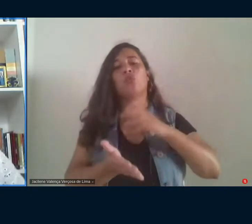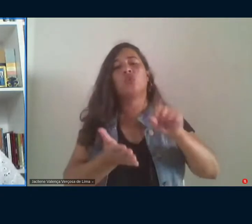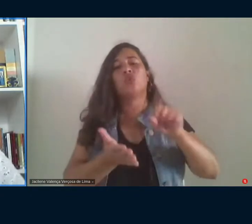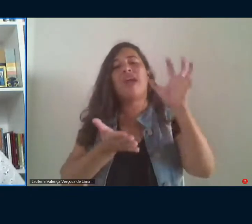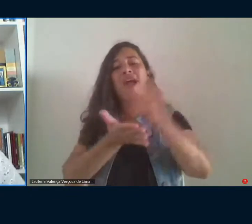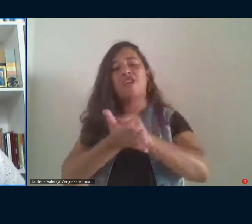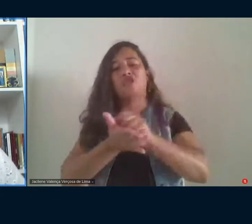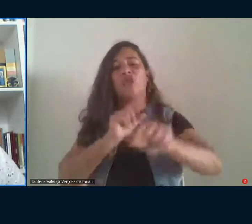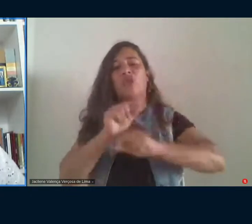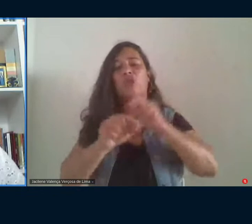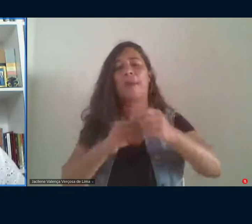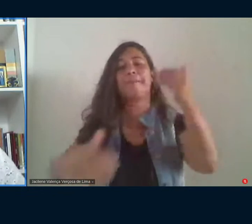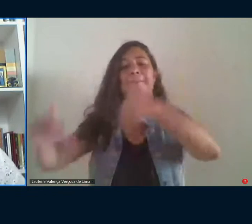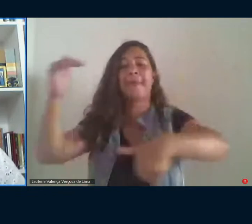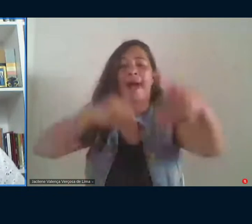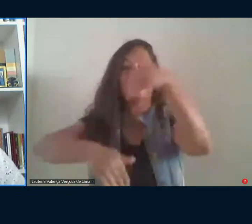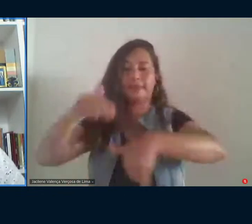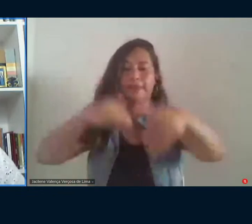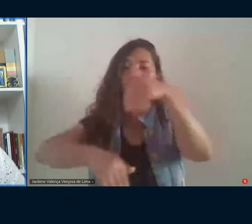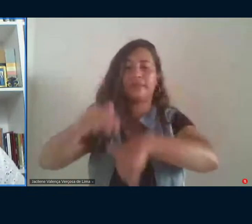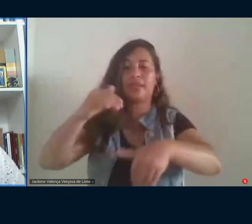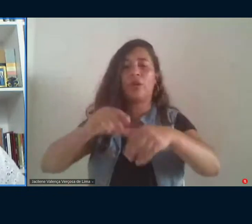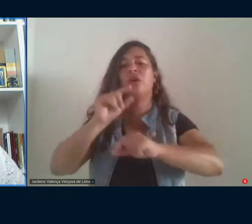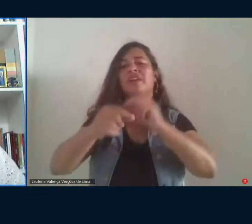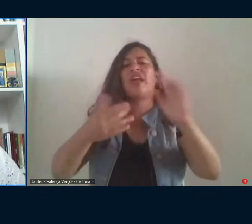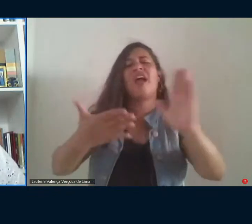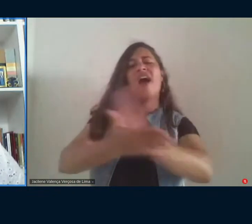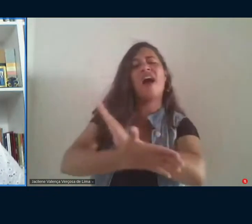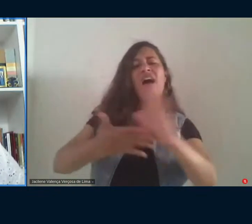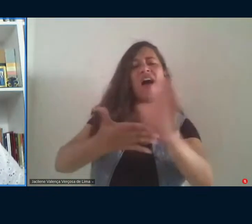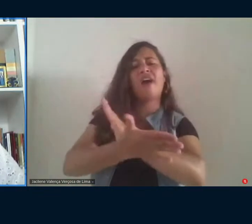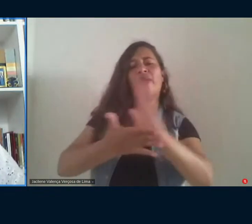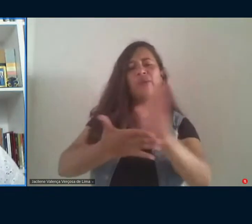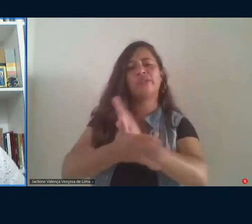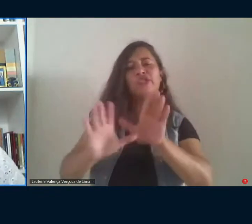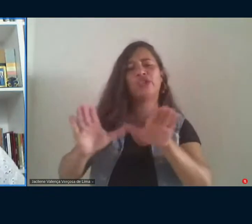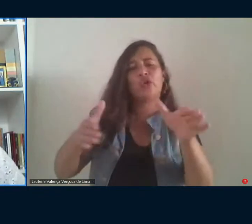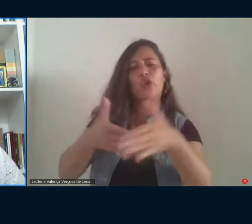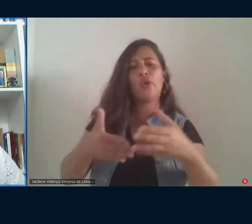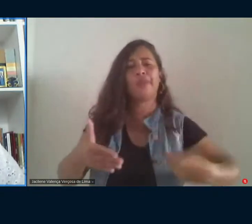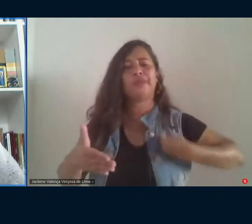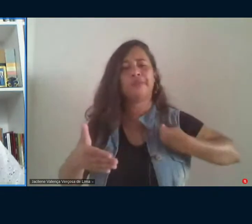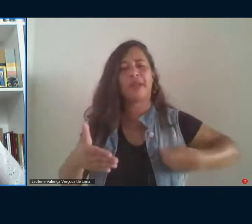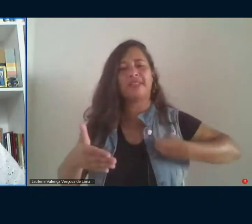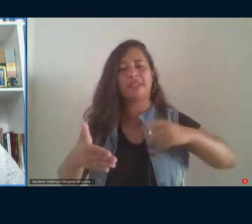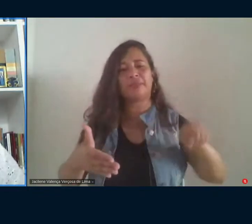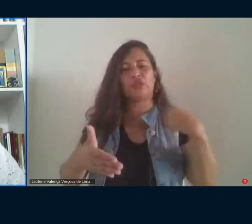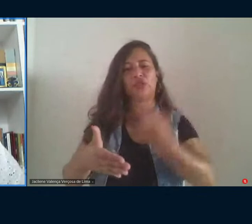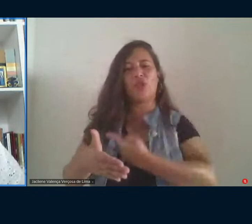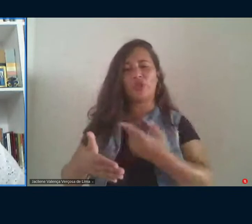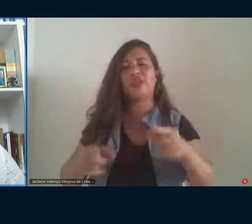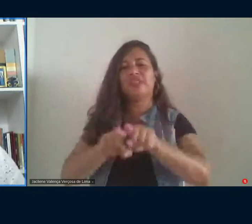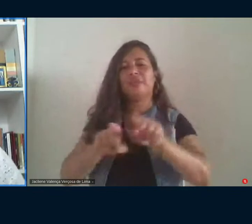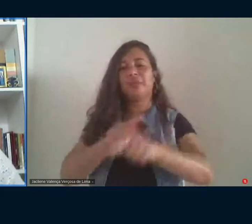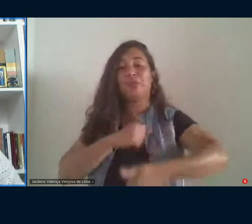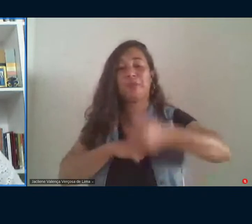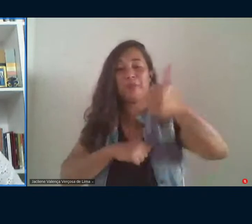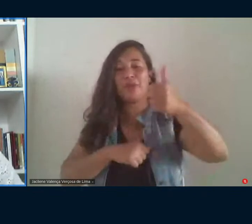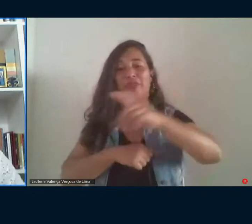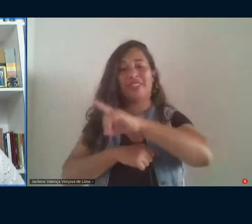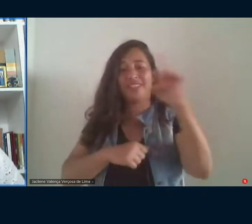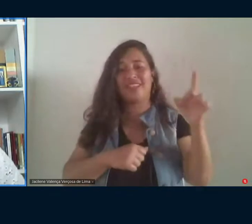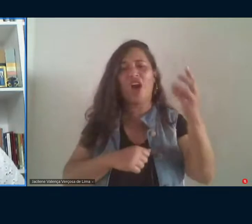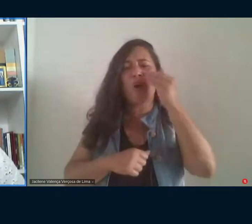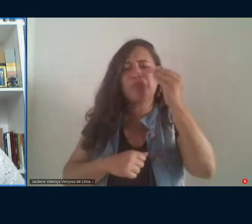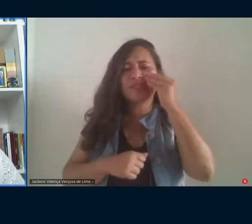participação de algumas, de alguns grupos que estão presentes com a gente aqui, inclusive desde o primeiro dia, tenho observado,